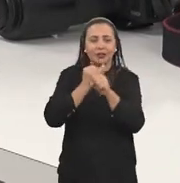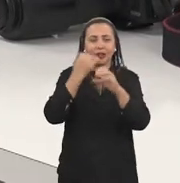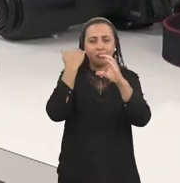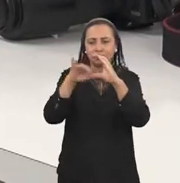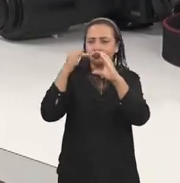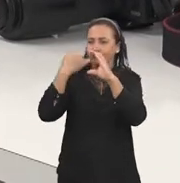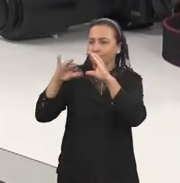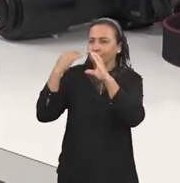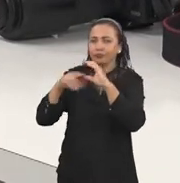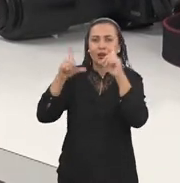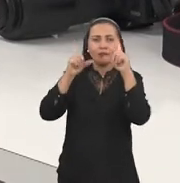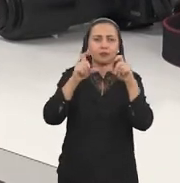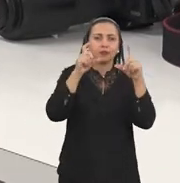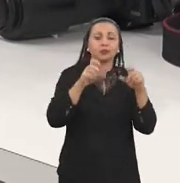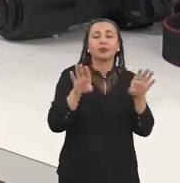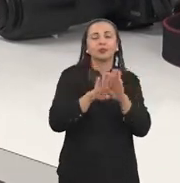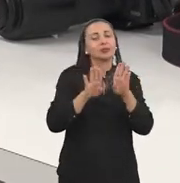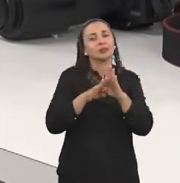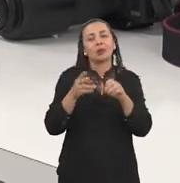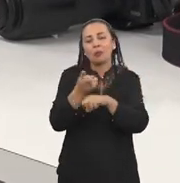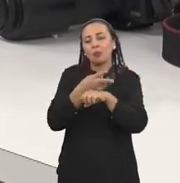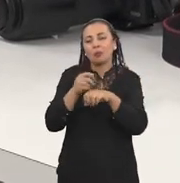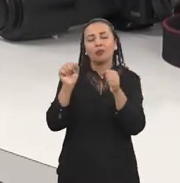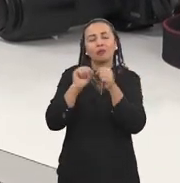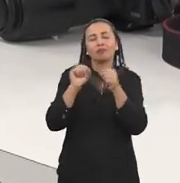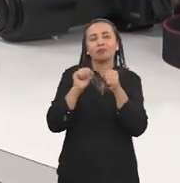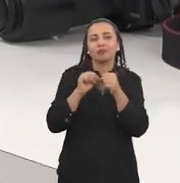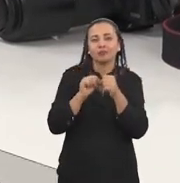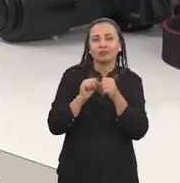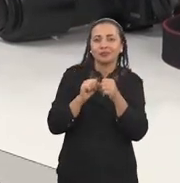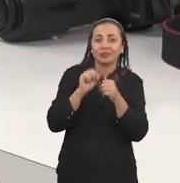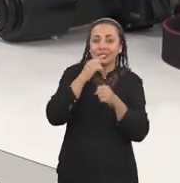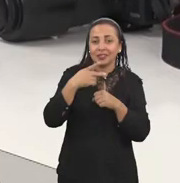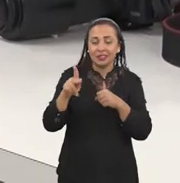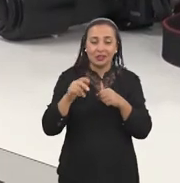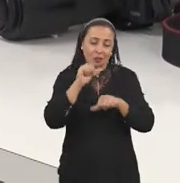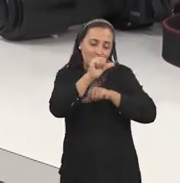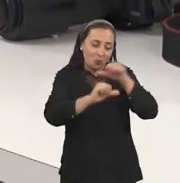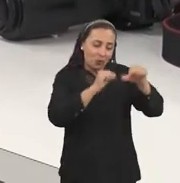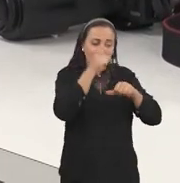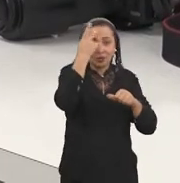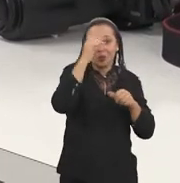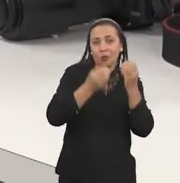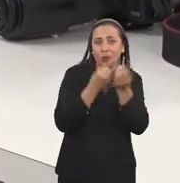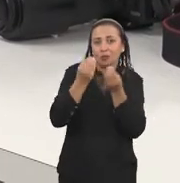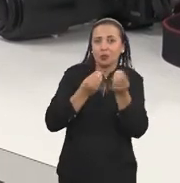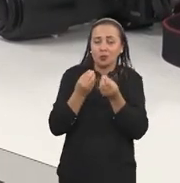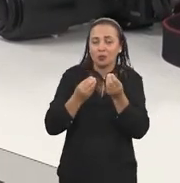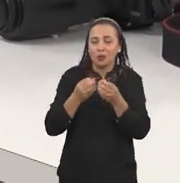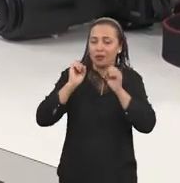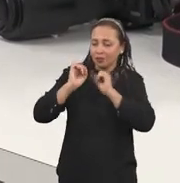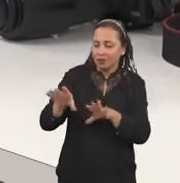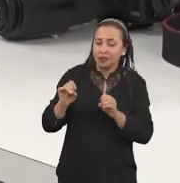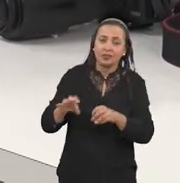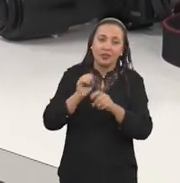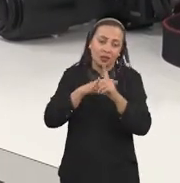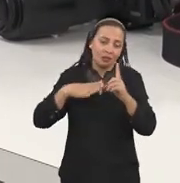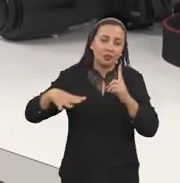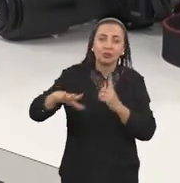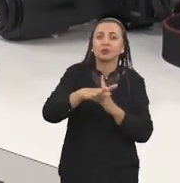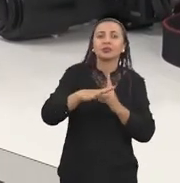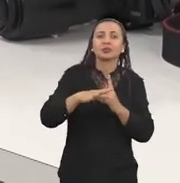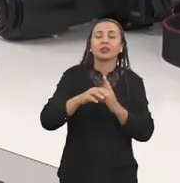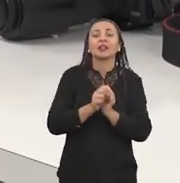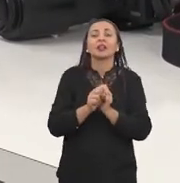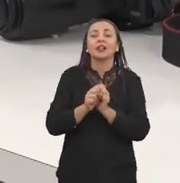compartilhar minhas próprias fotos e, de certa forma, também tentar fazer que isso se transformasse em uma ferramenta de educação